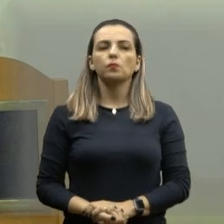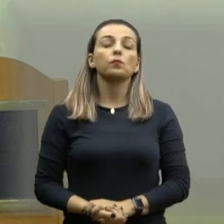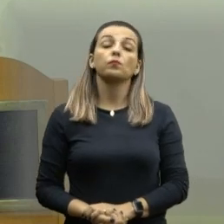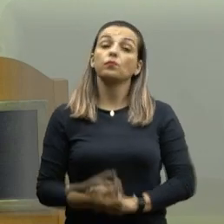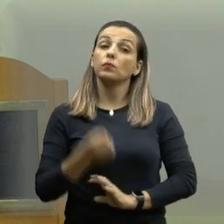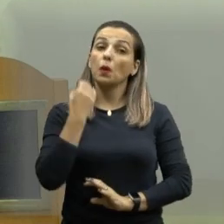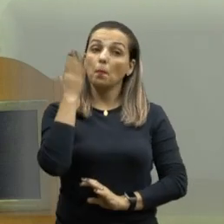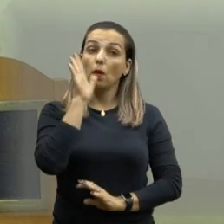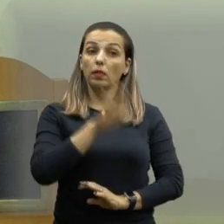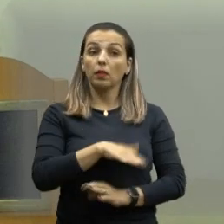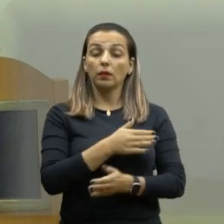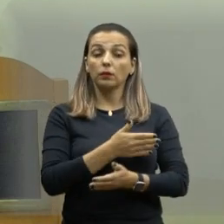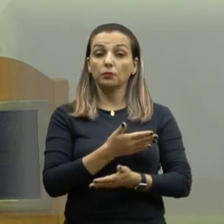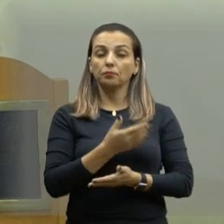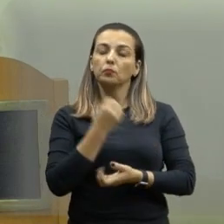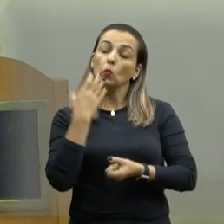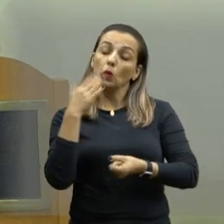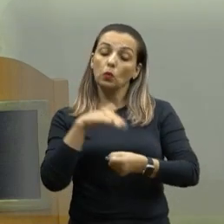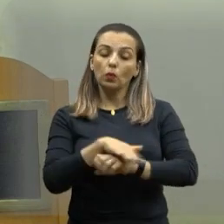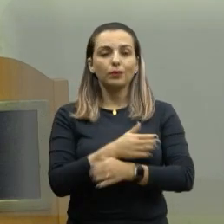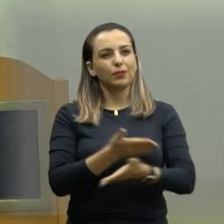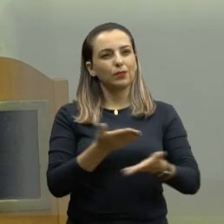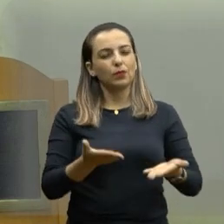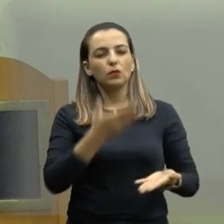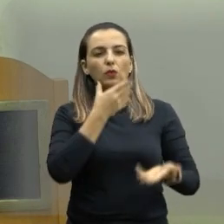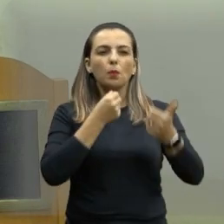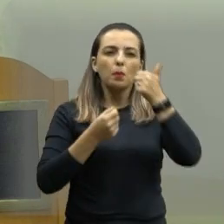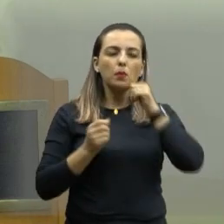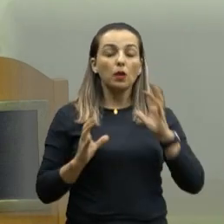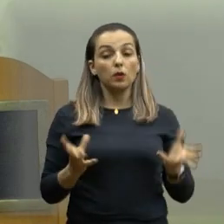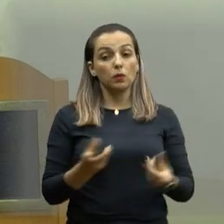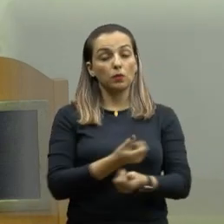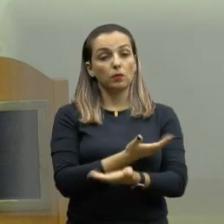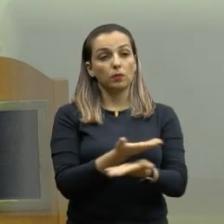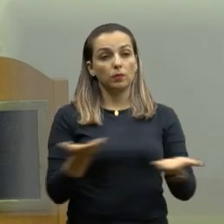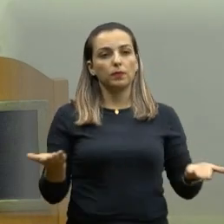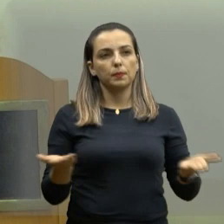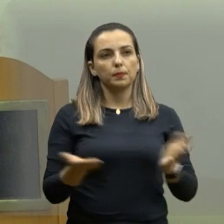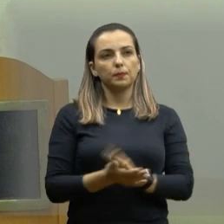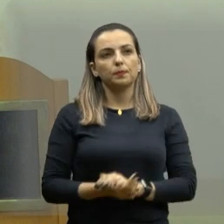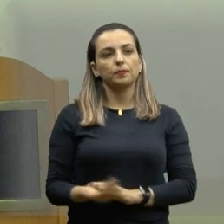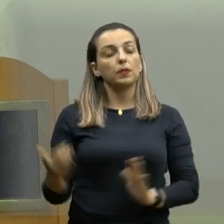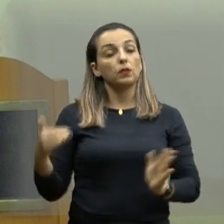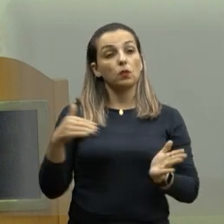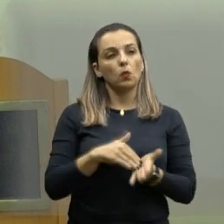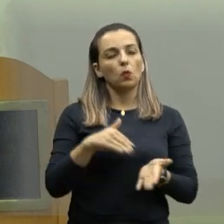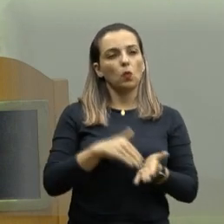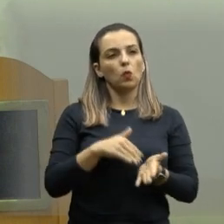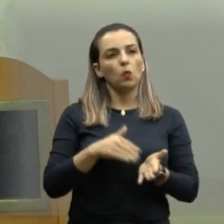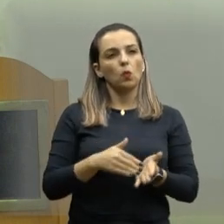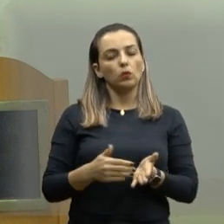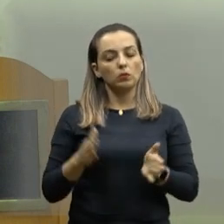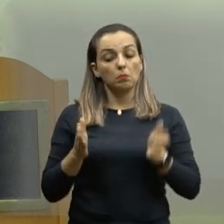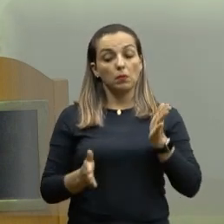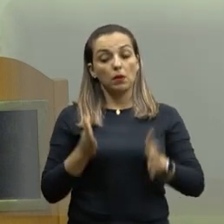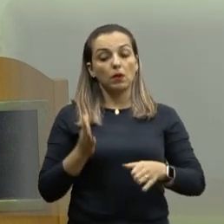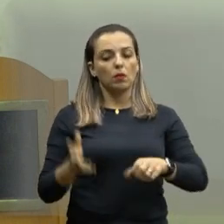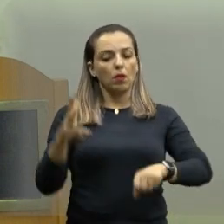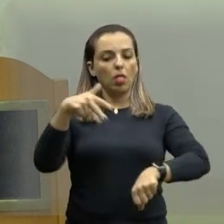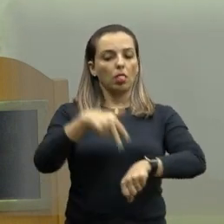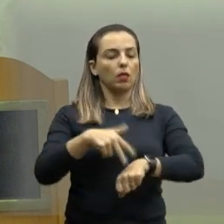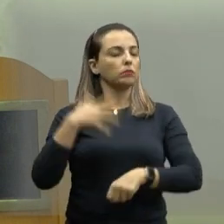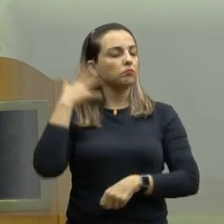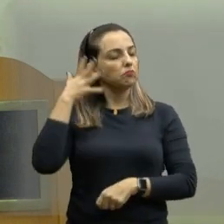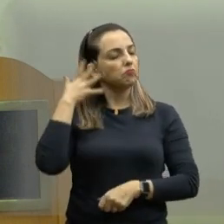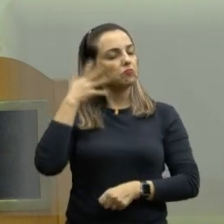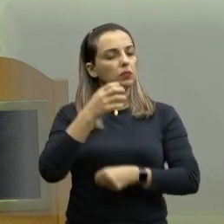Bom, boa tarde, boa noite a todos, todas e todes. Quero, nesse último pequeno expediente do ano